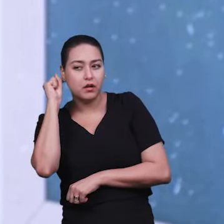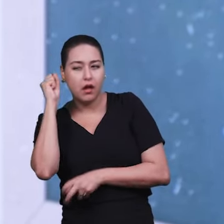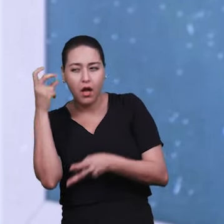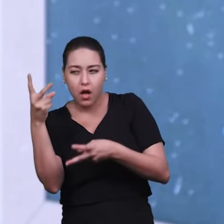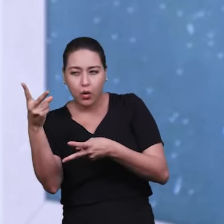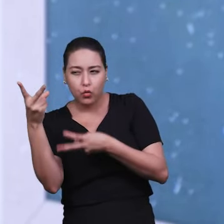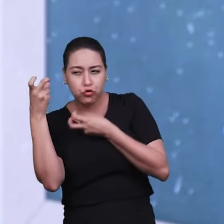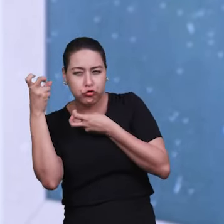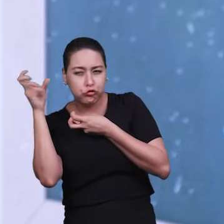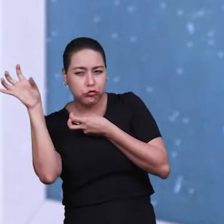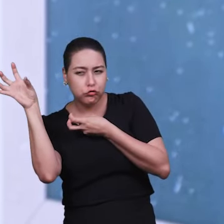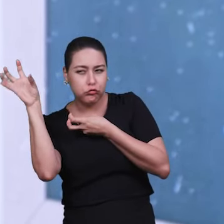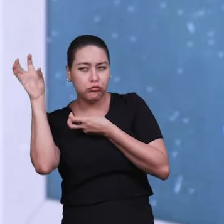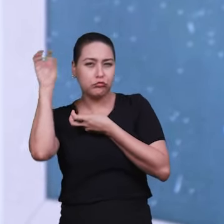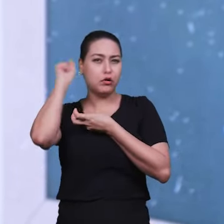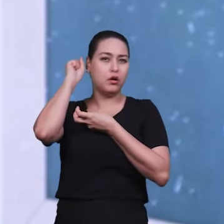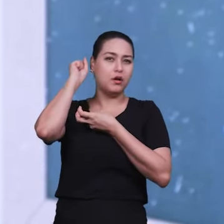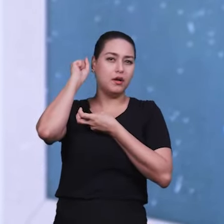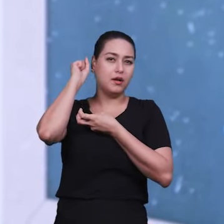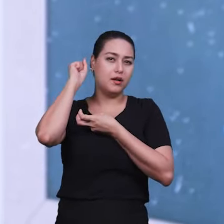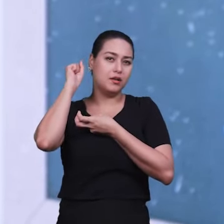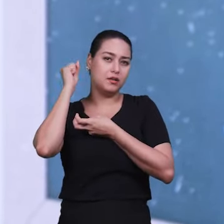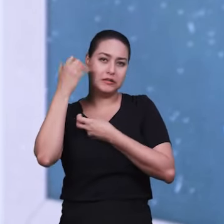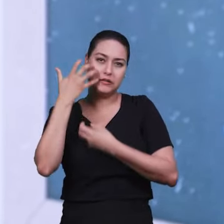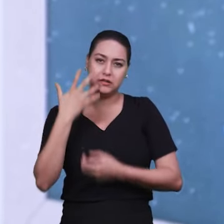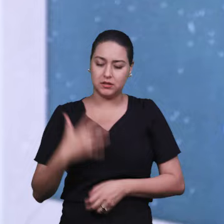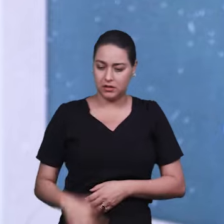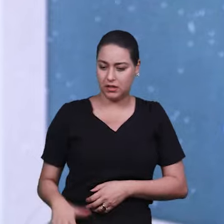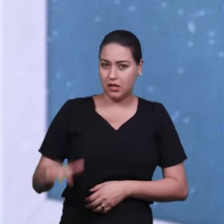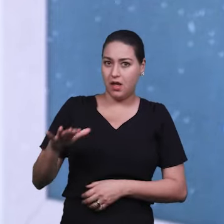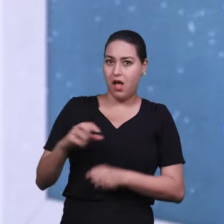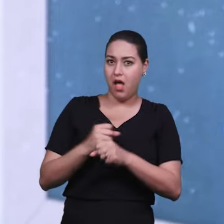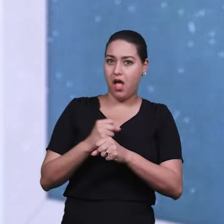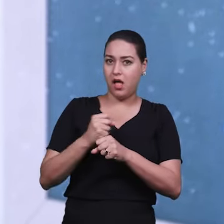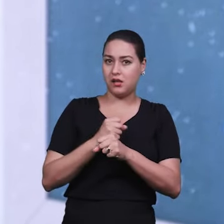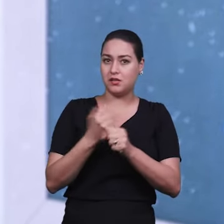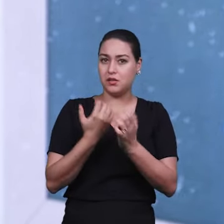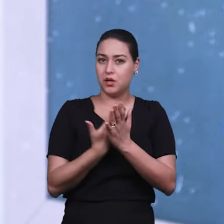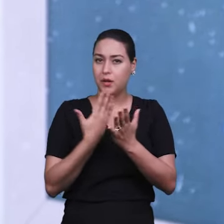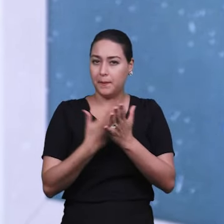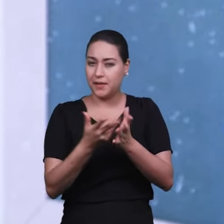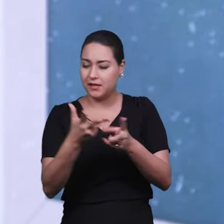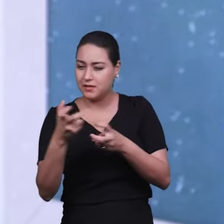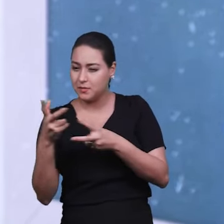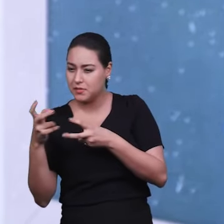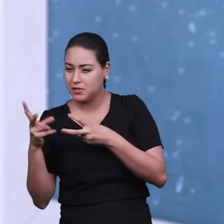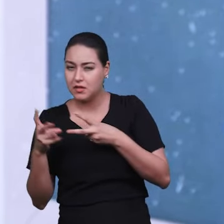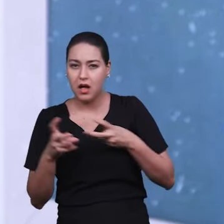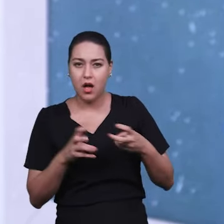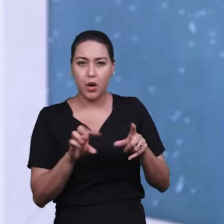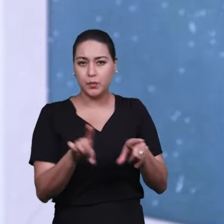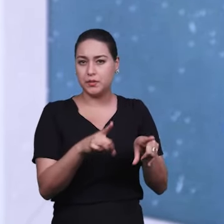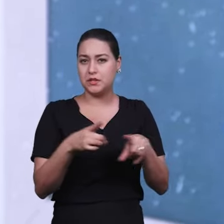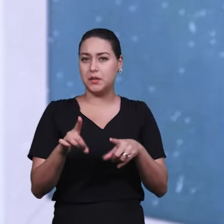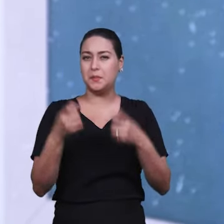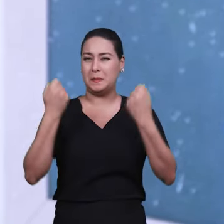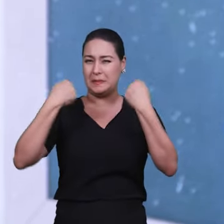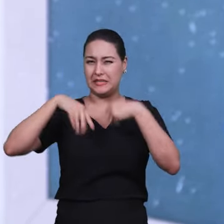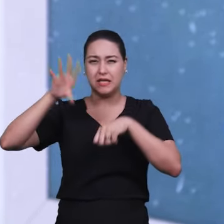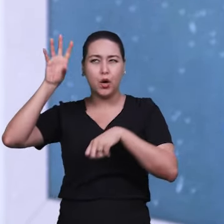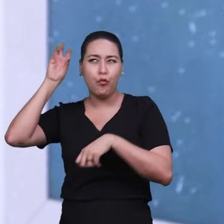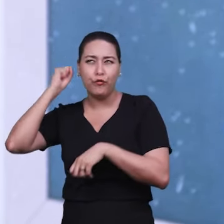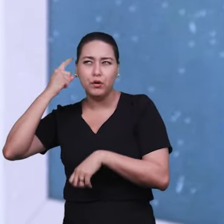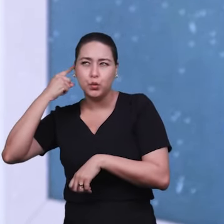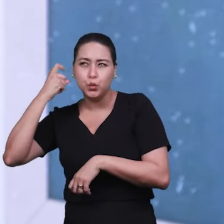nós somos treinados, né? Desde anos estudando a percepção musical que chamam, né? A gente tem que ter um ouvido muito bem